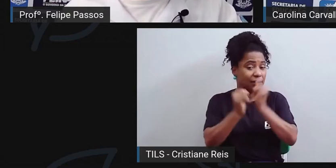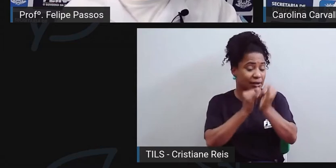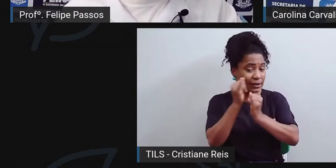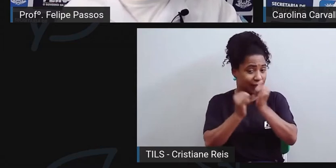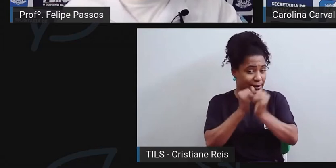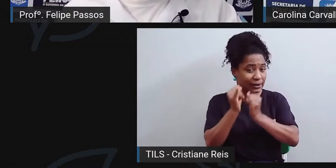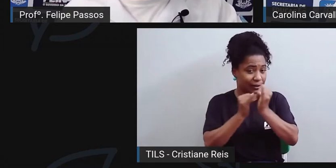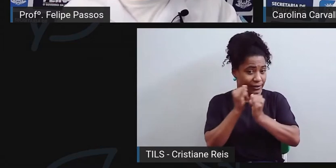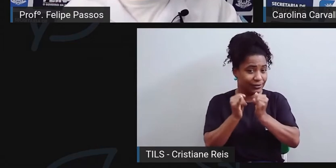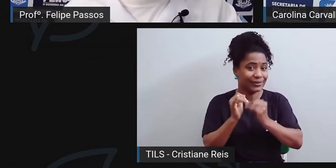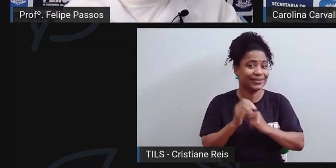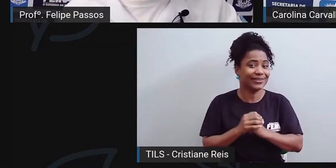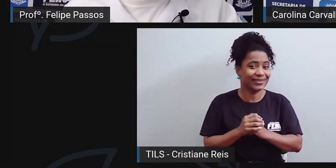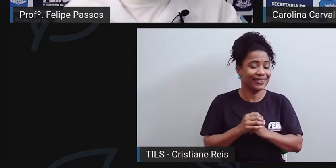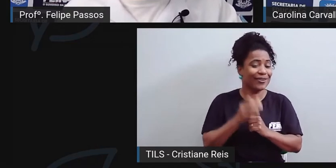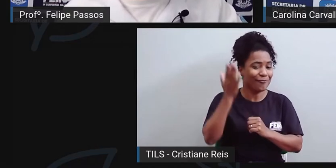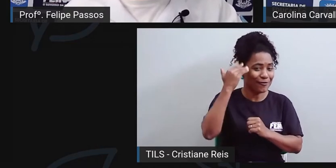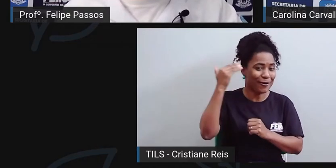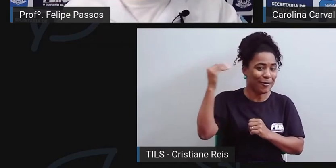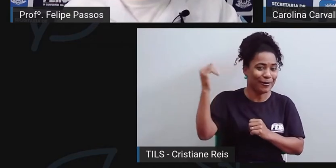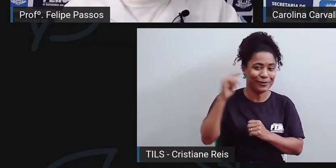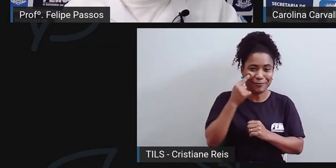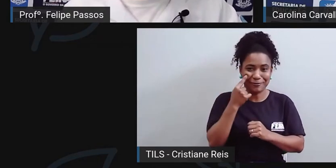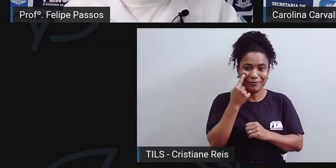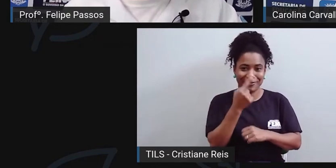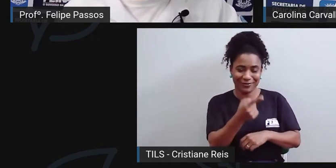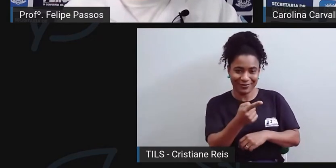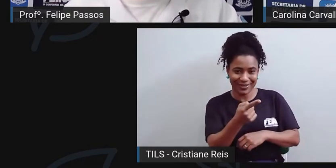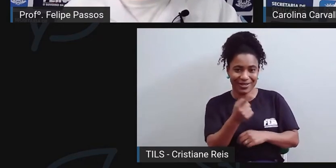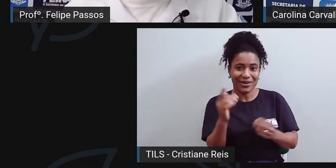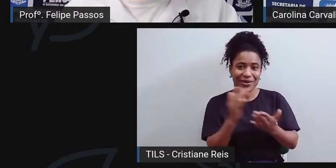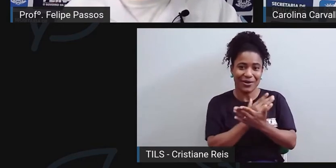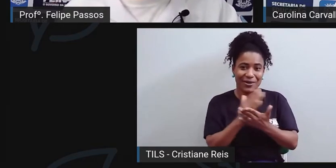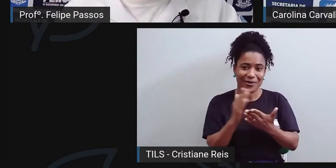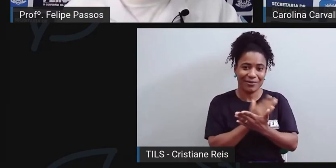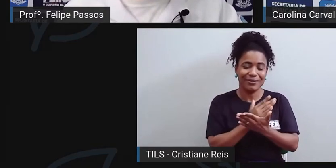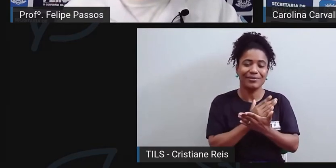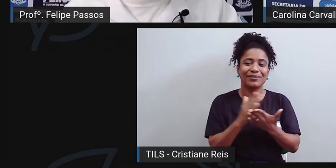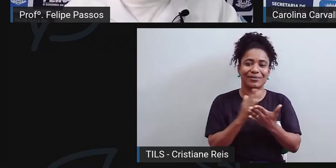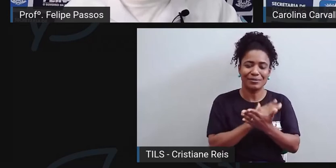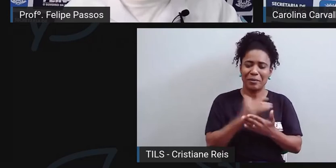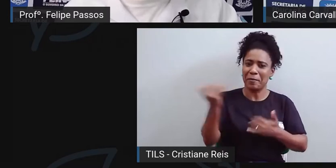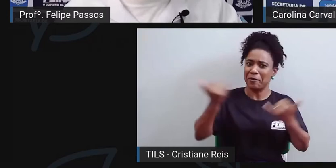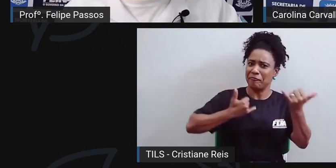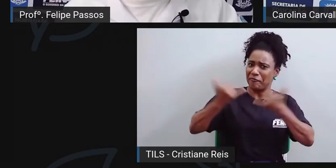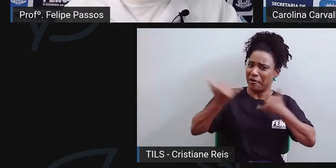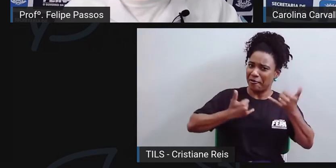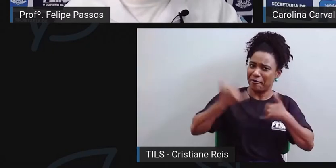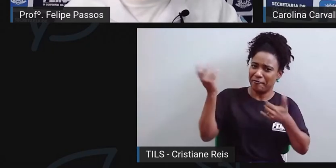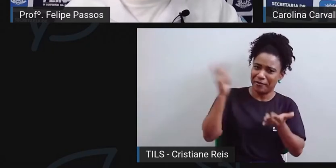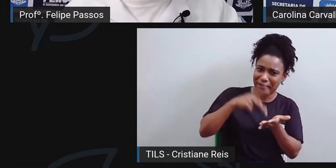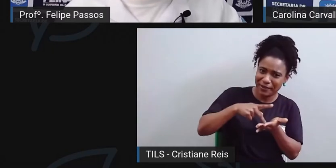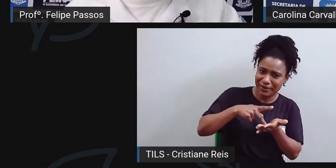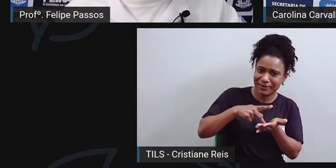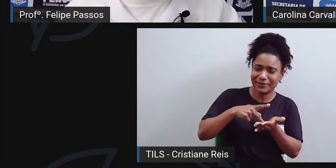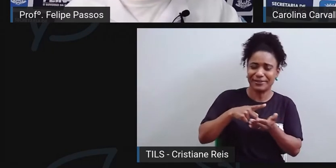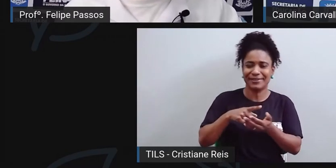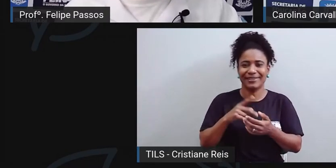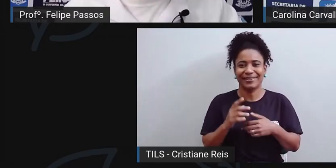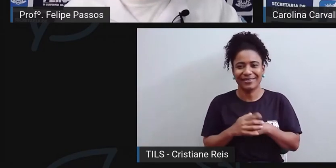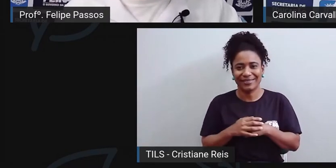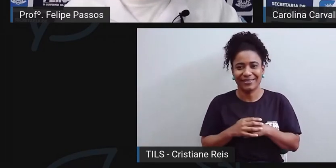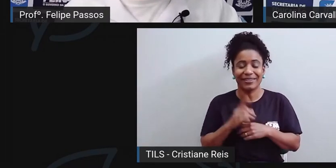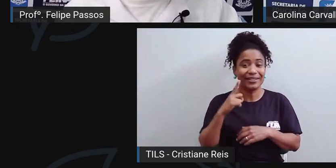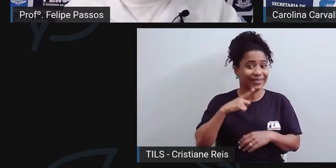uma que é muito famosa, que eu vejo sempre, algumas pessoas comentam com a gente quando está em atendimento odontológico, é sobre o